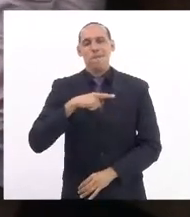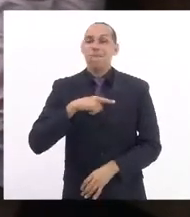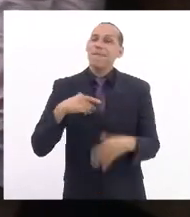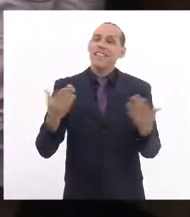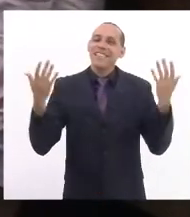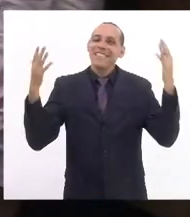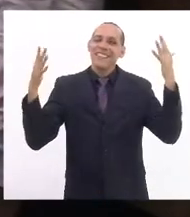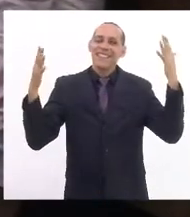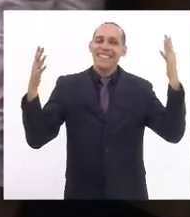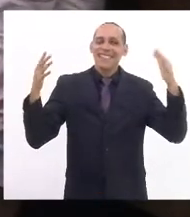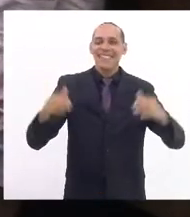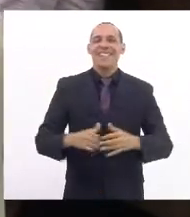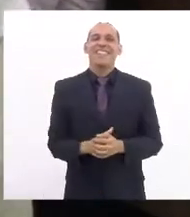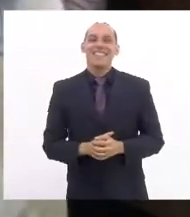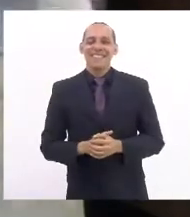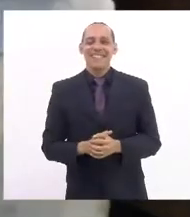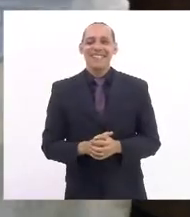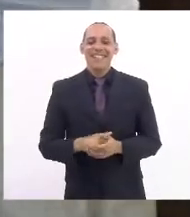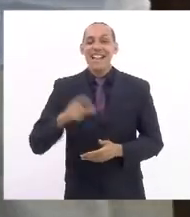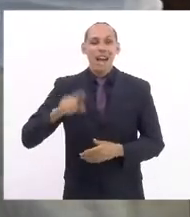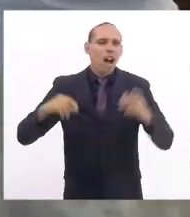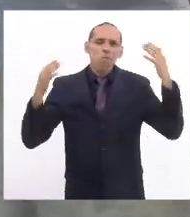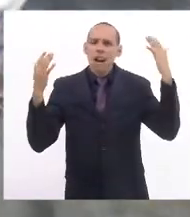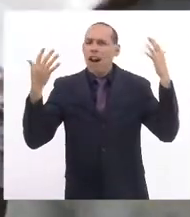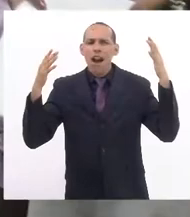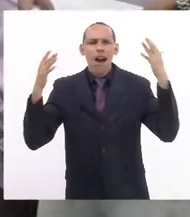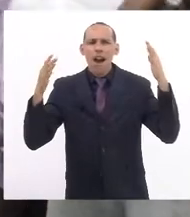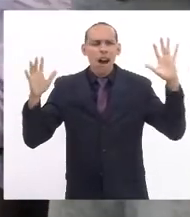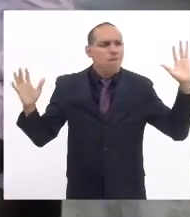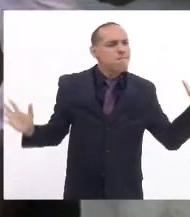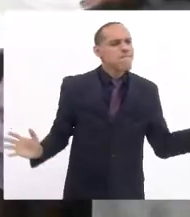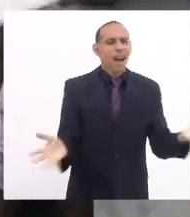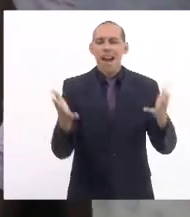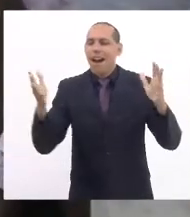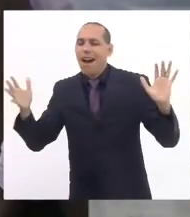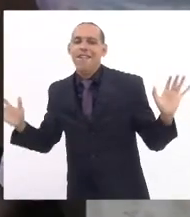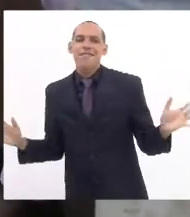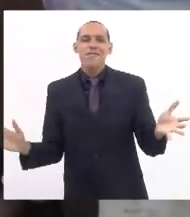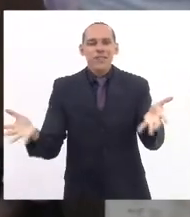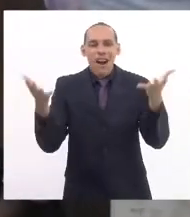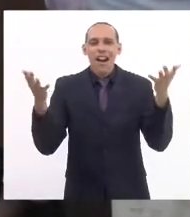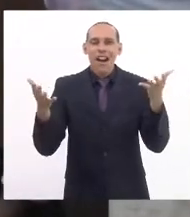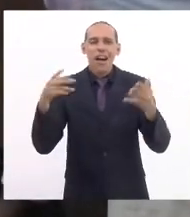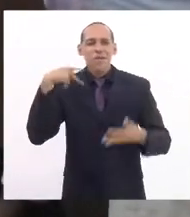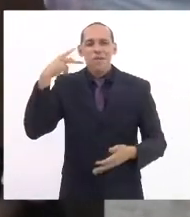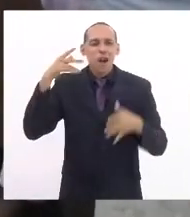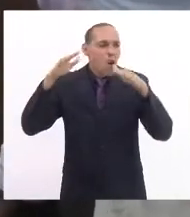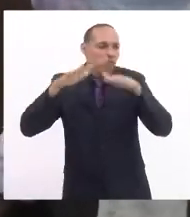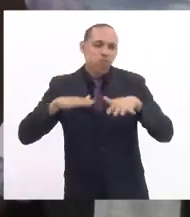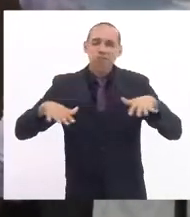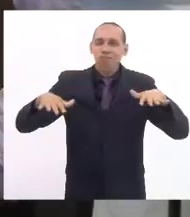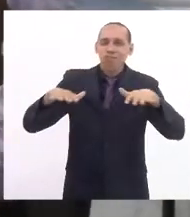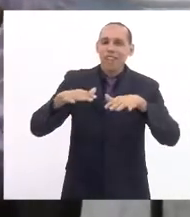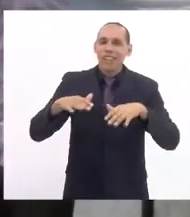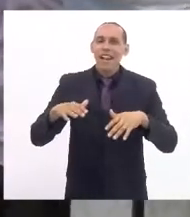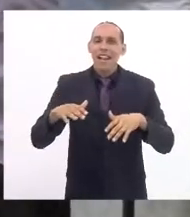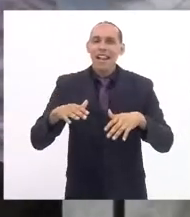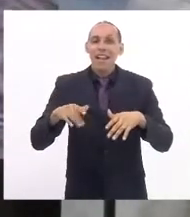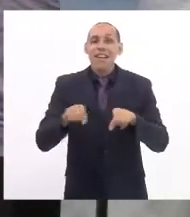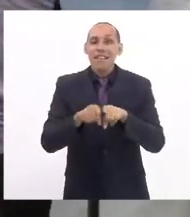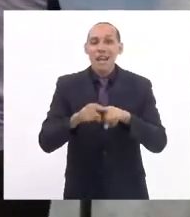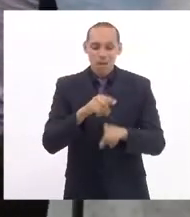parabéns hoje realmente é um parabéns com exaltação. Para todas as parlamentares, para todas as